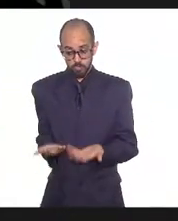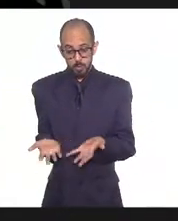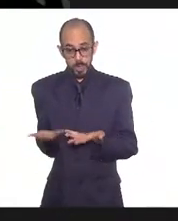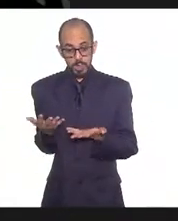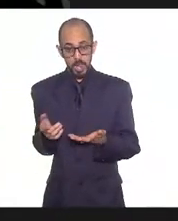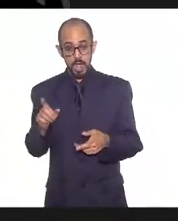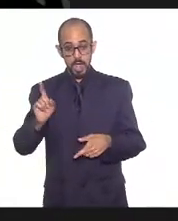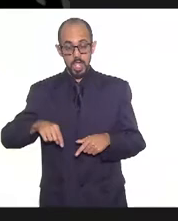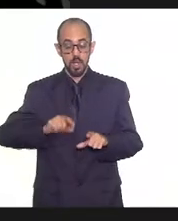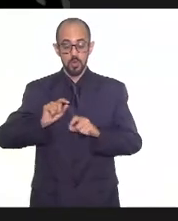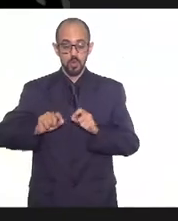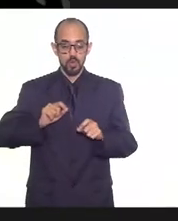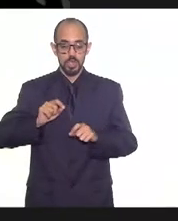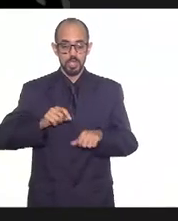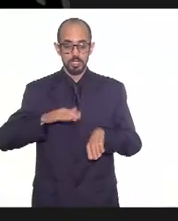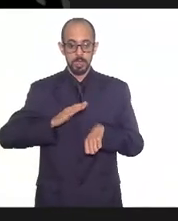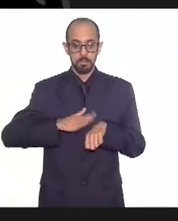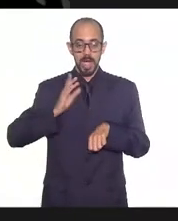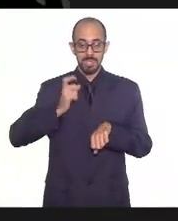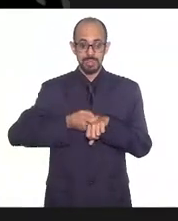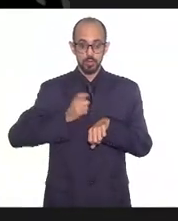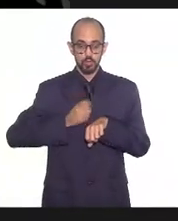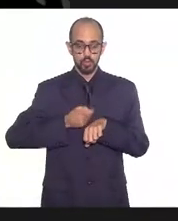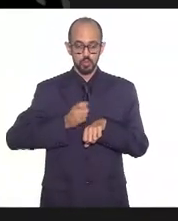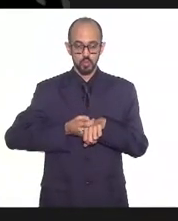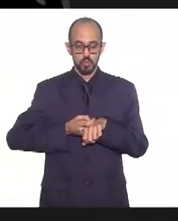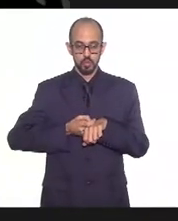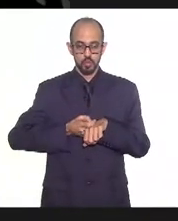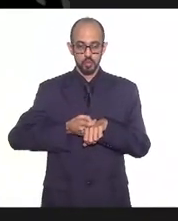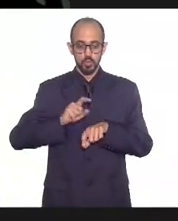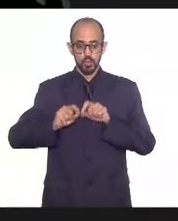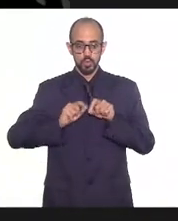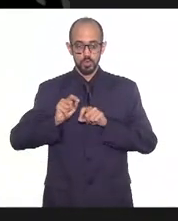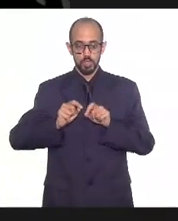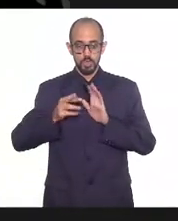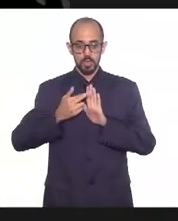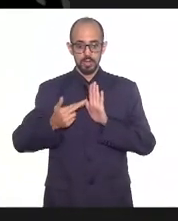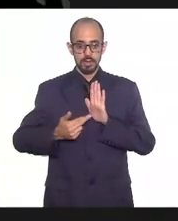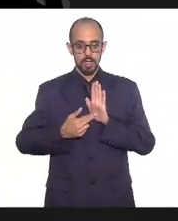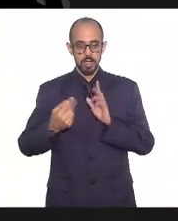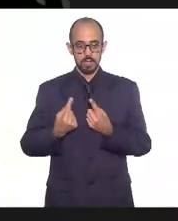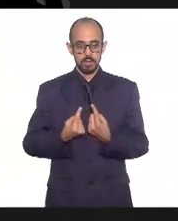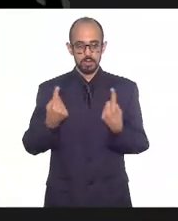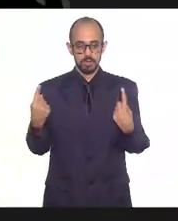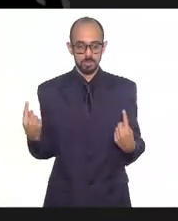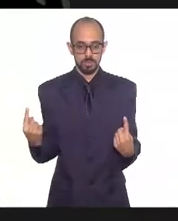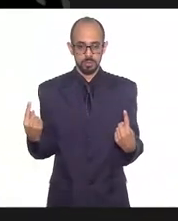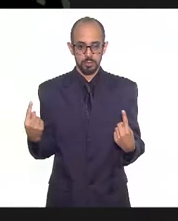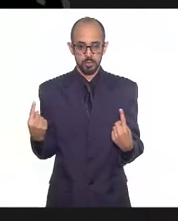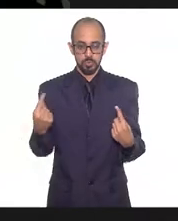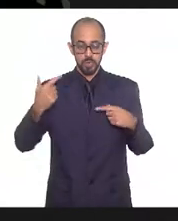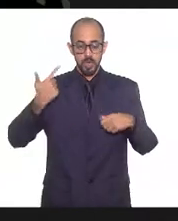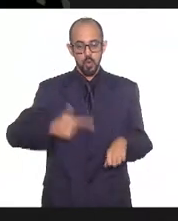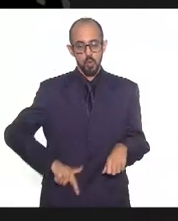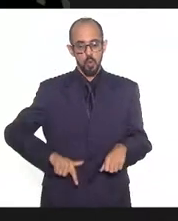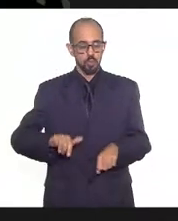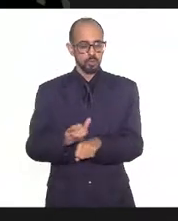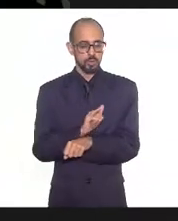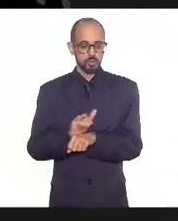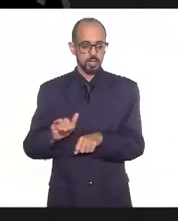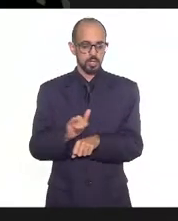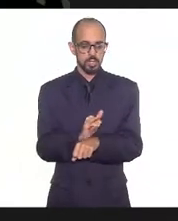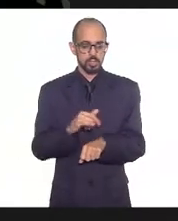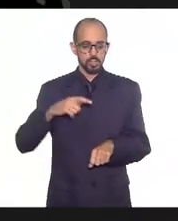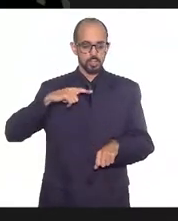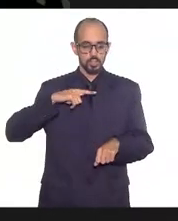endurecer um pouco mais, ser mais criterioso nas medidas de distanciamento, porque é outra forma que a gente tem